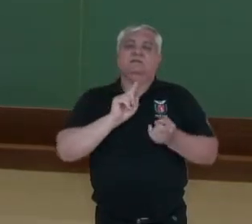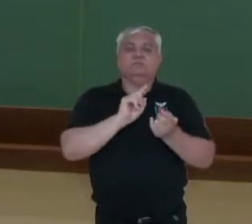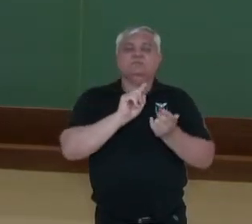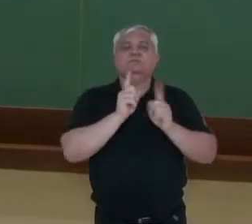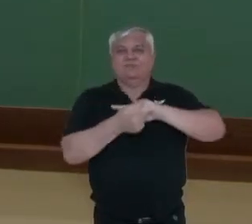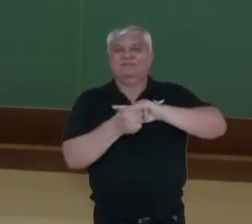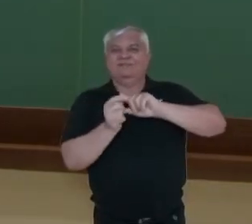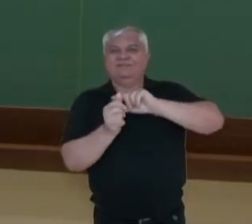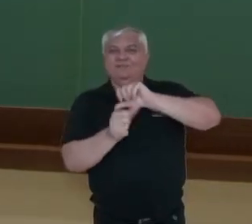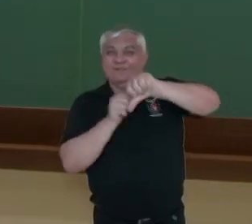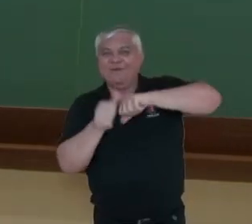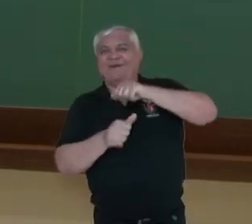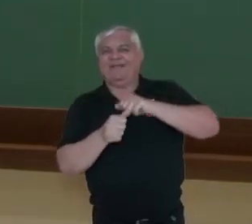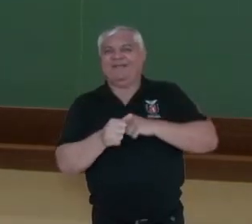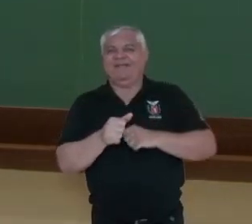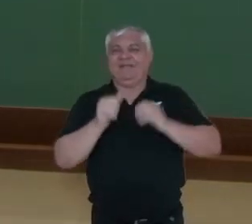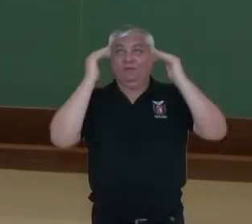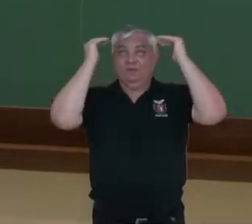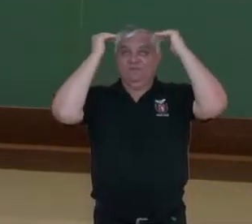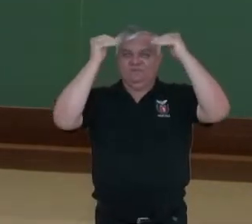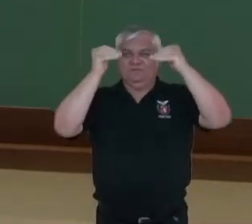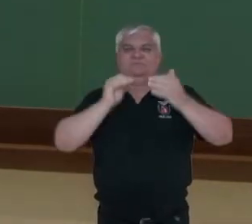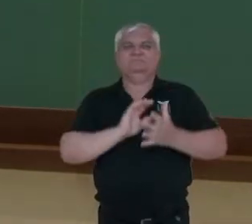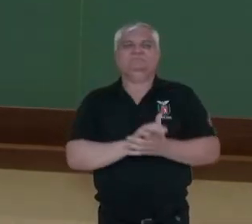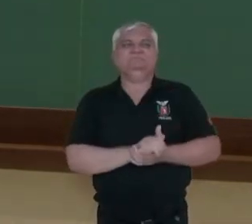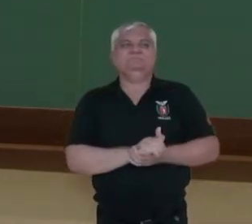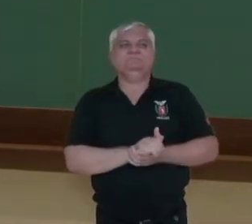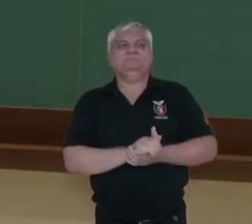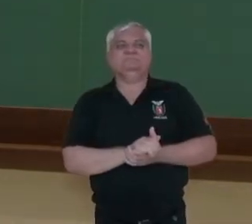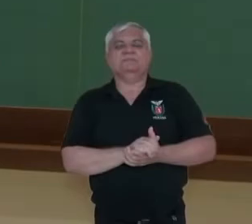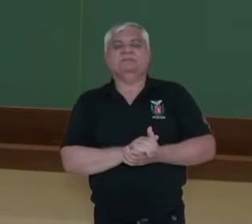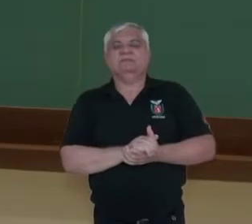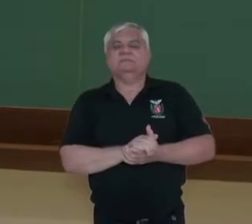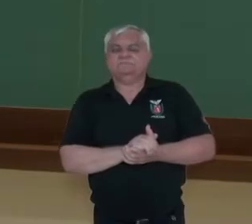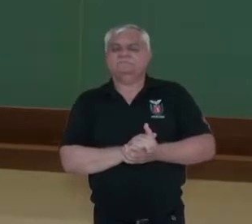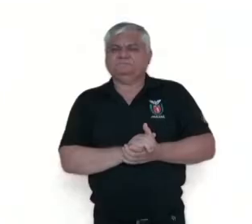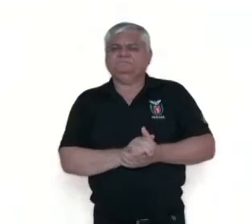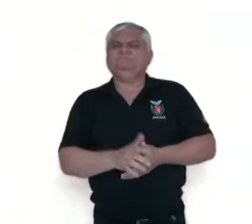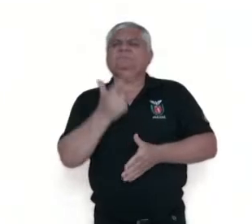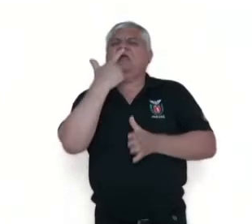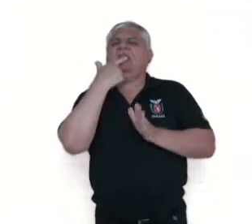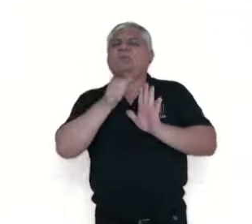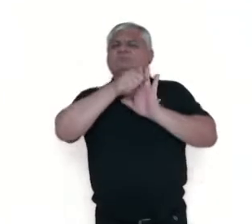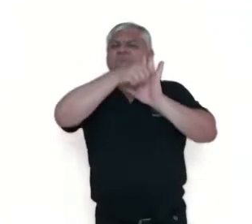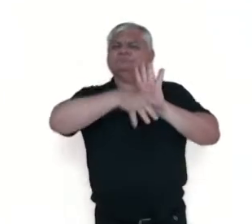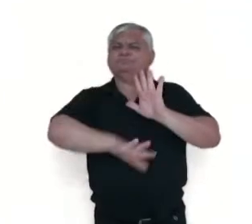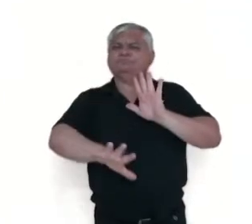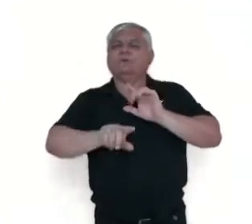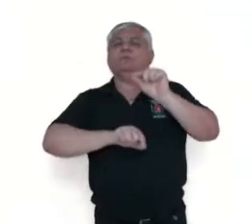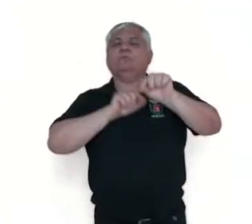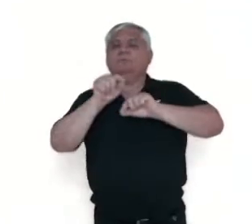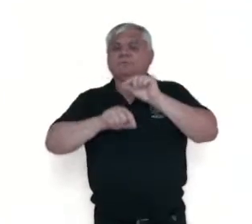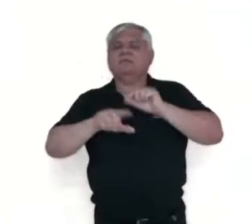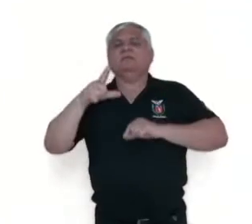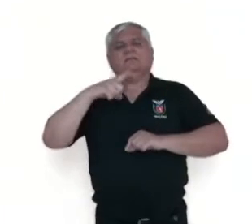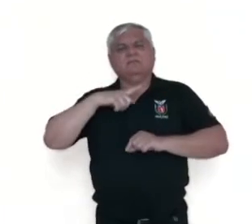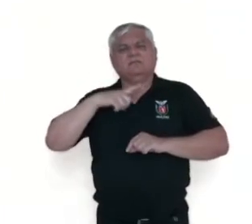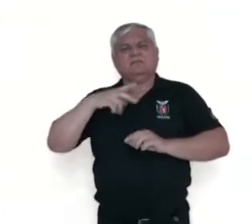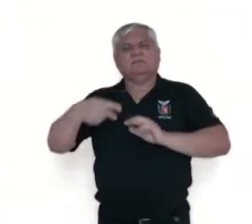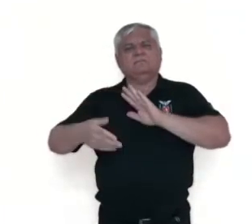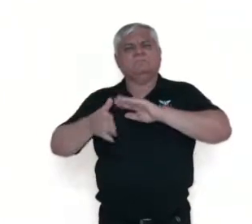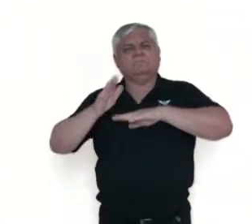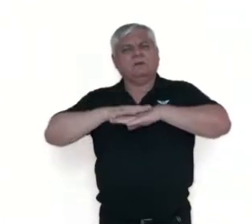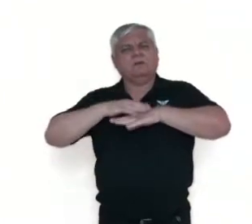teto uma parte pelo todo? As figuras de linguagem são recursos estilísticos usados pelos